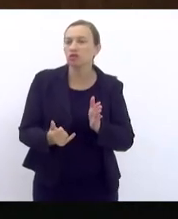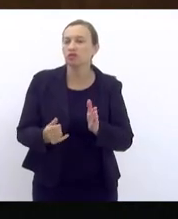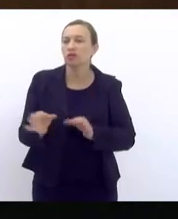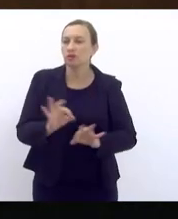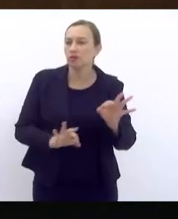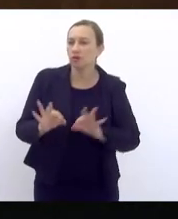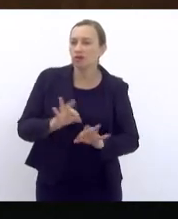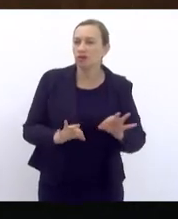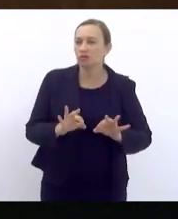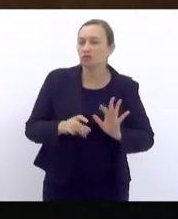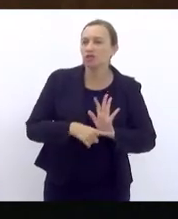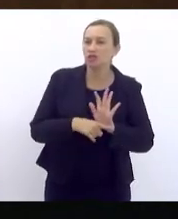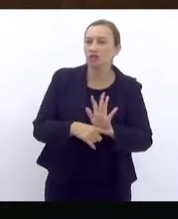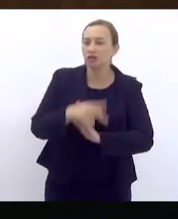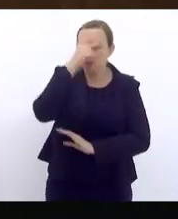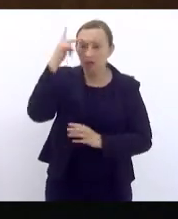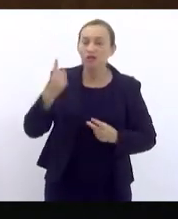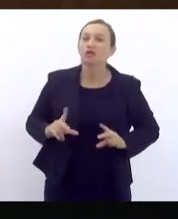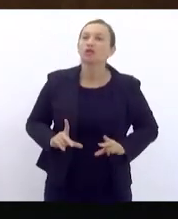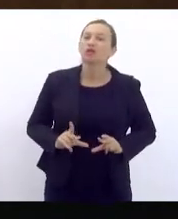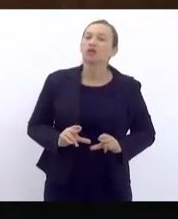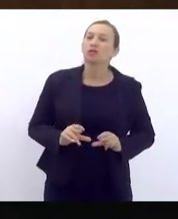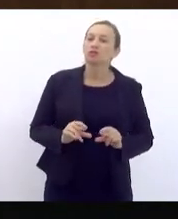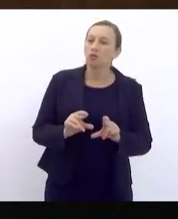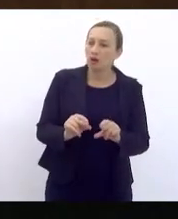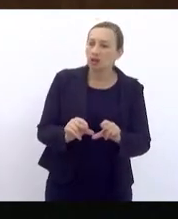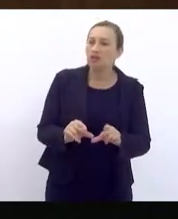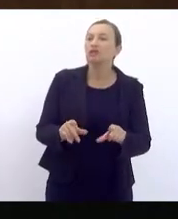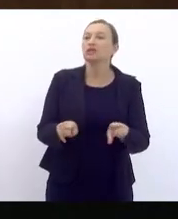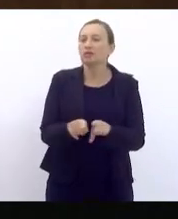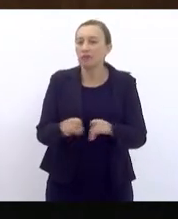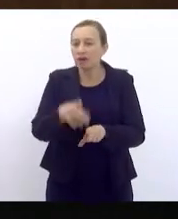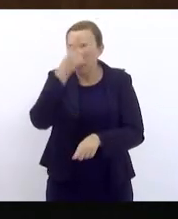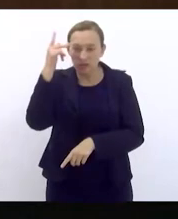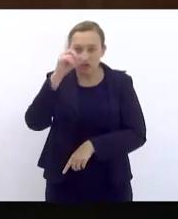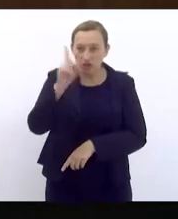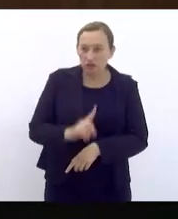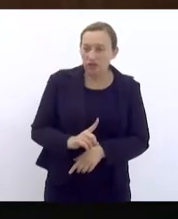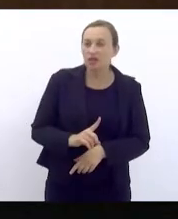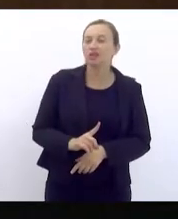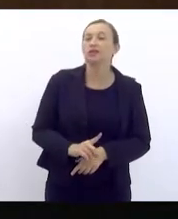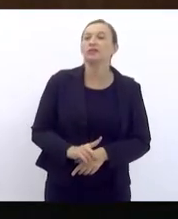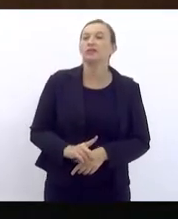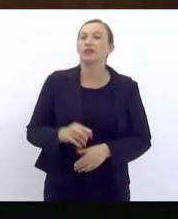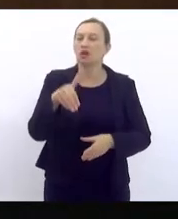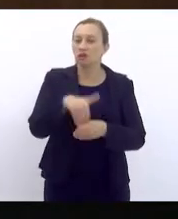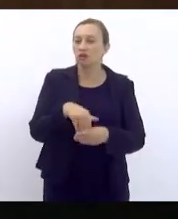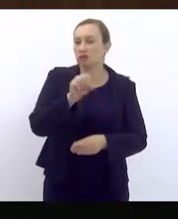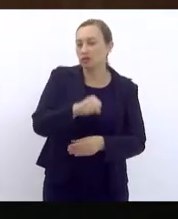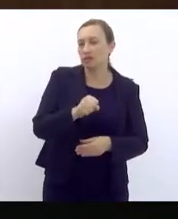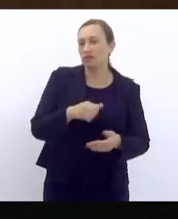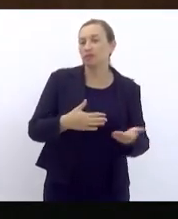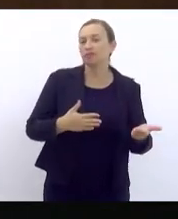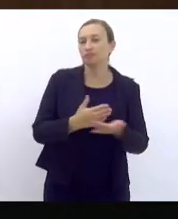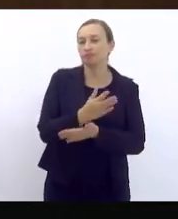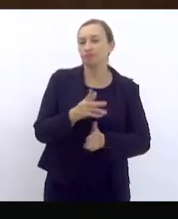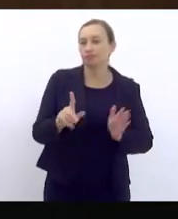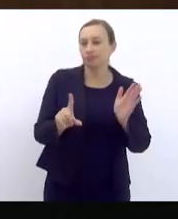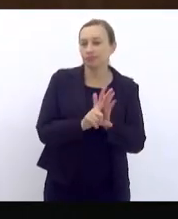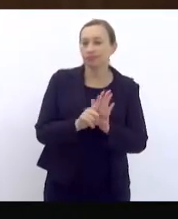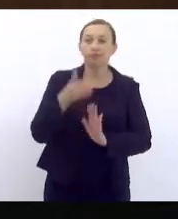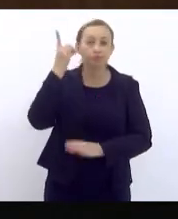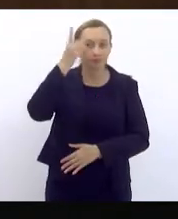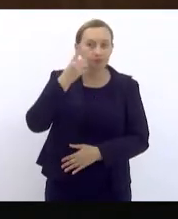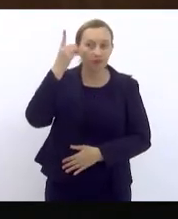atendem as demandas das pessoas com câncer e das pessoas com deficiência. e, por isso, eu voto completamente favorável a esse projeto de lei do